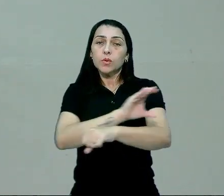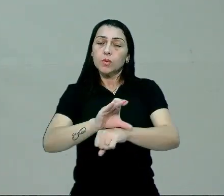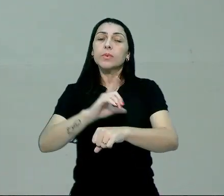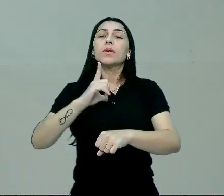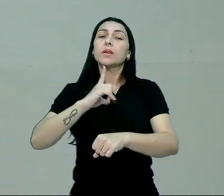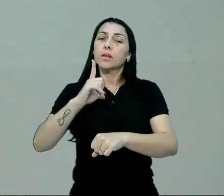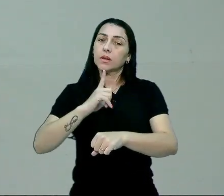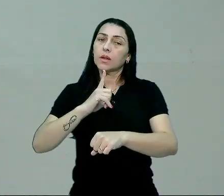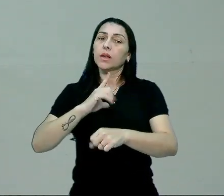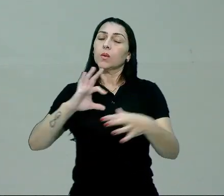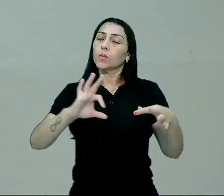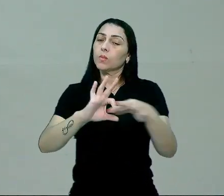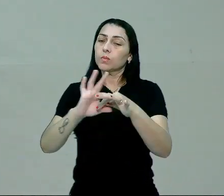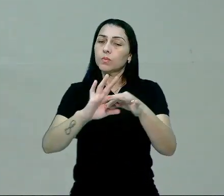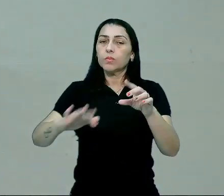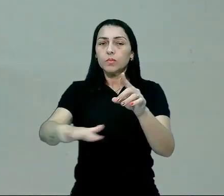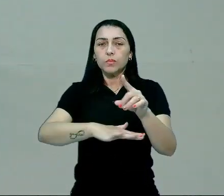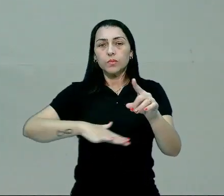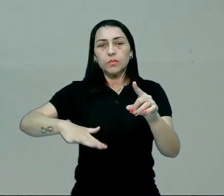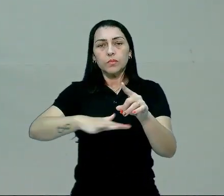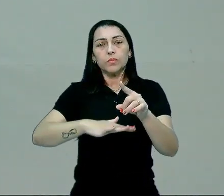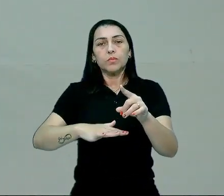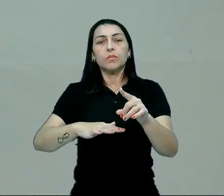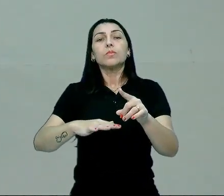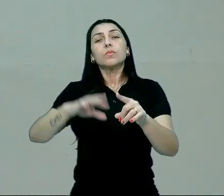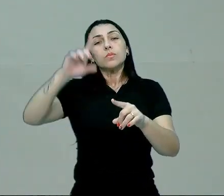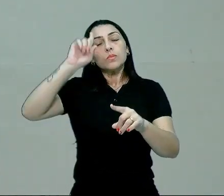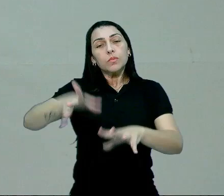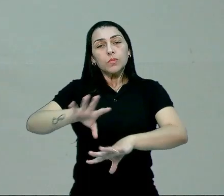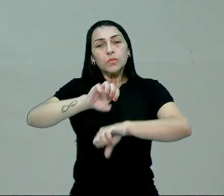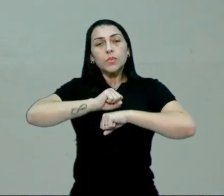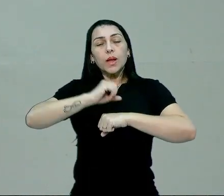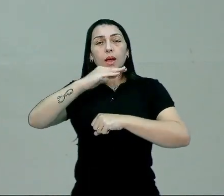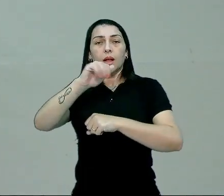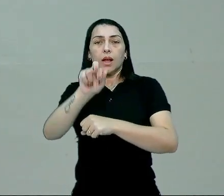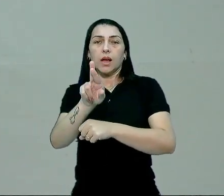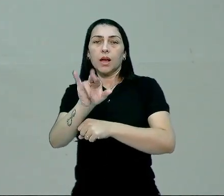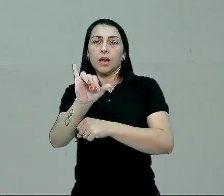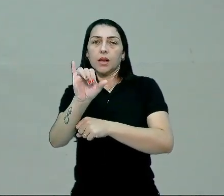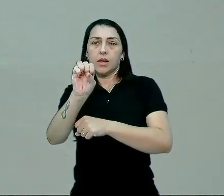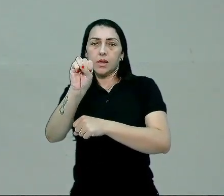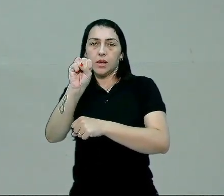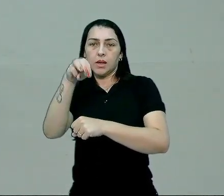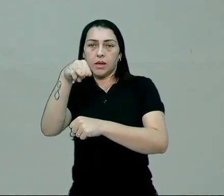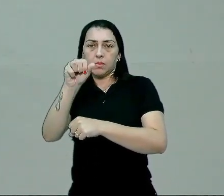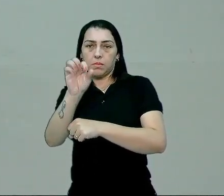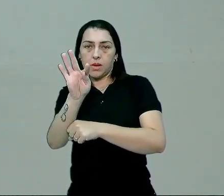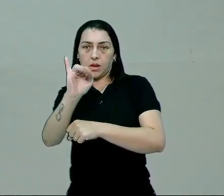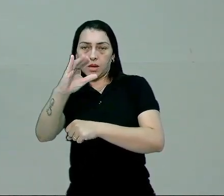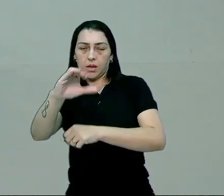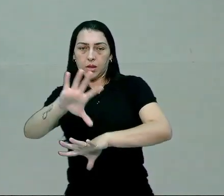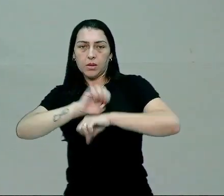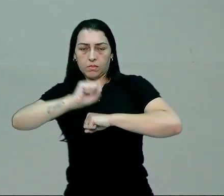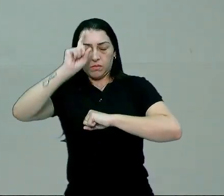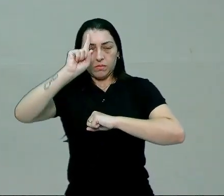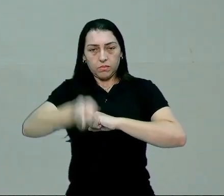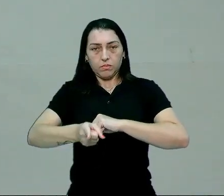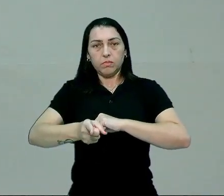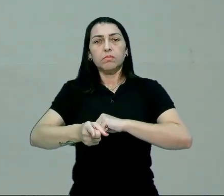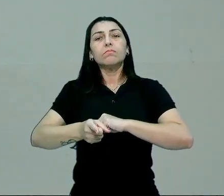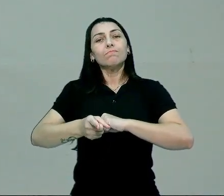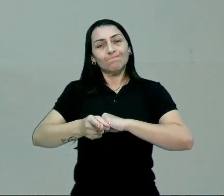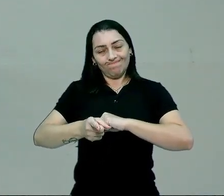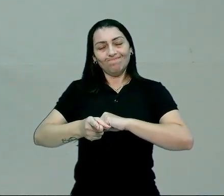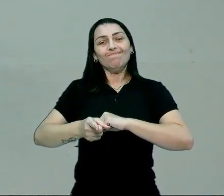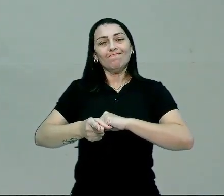existentes no contexto social. E a dominação carismática, ela é o tipo de dominação que vai se dar pelo